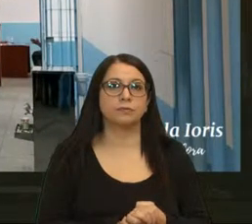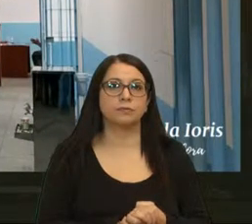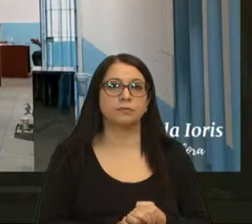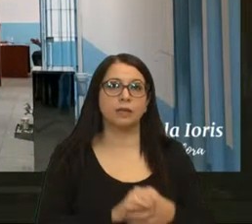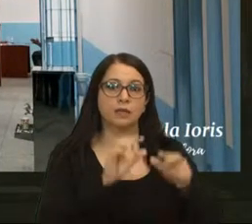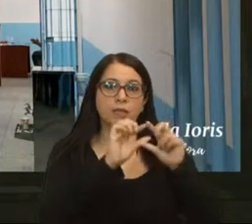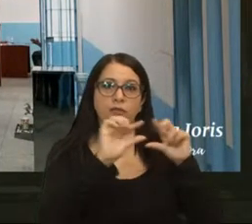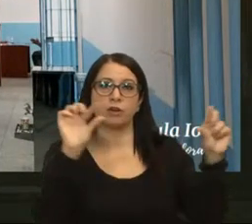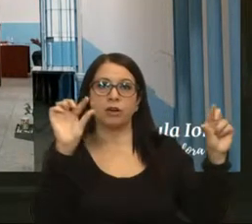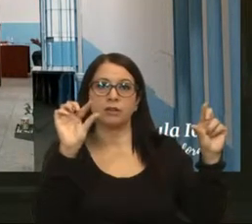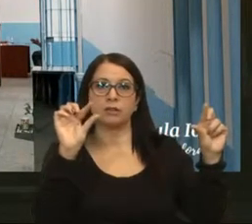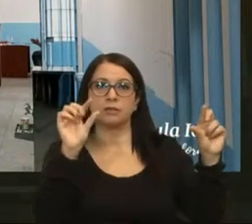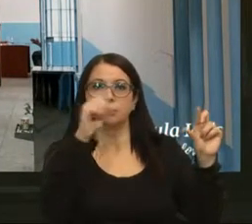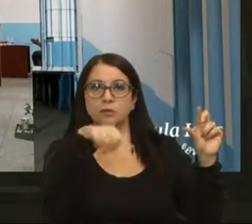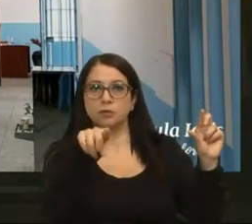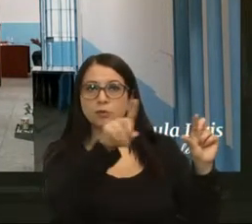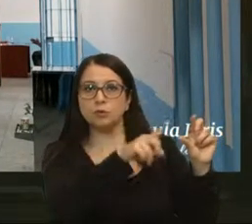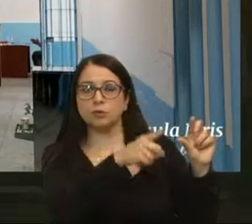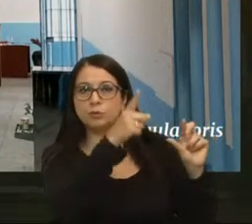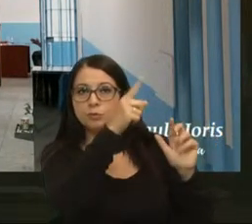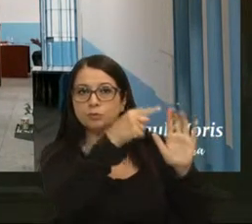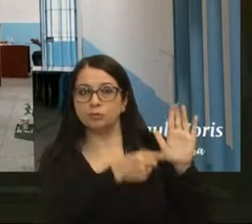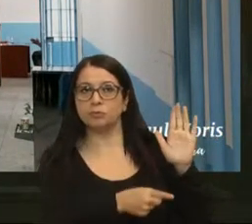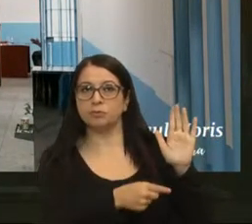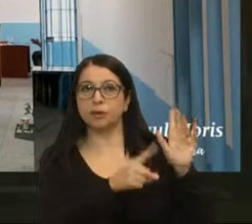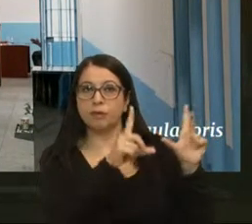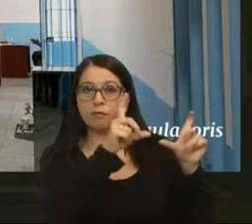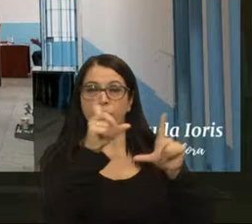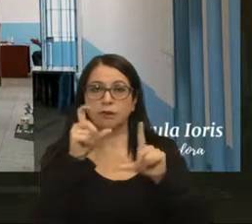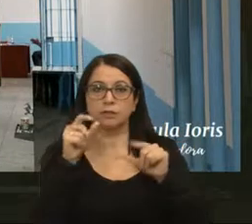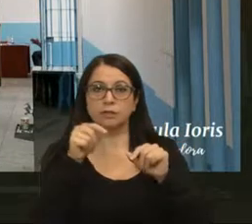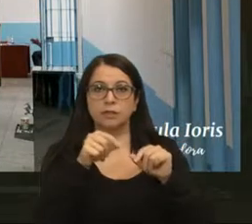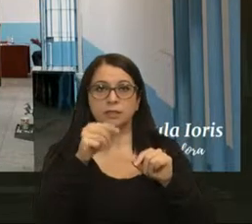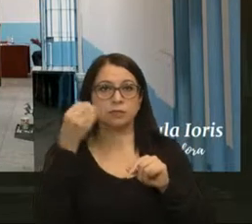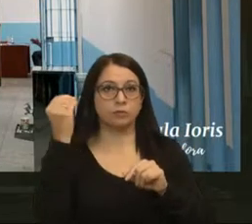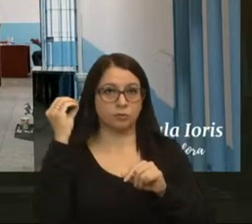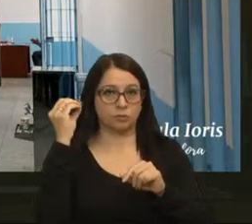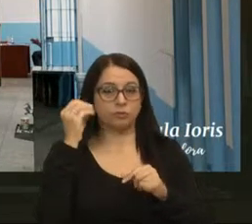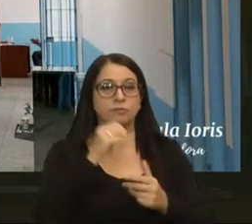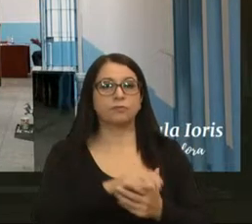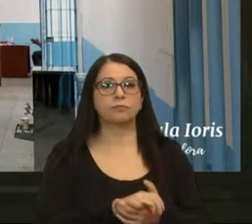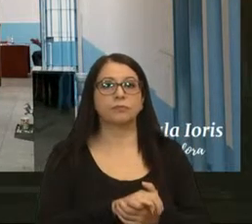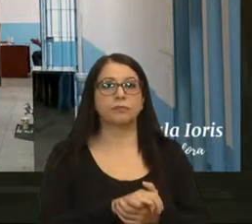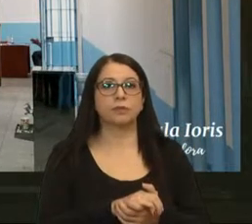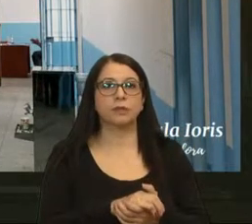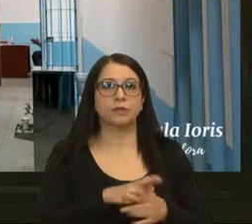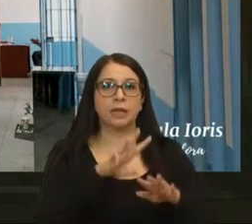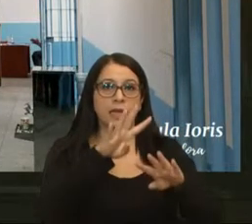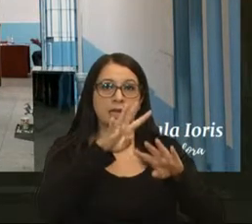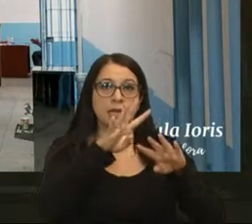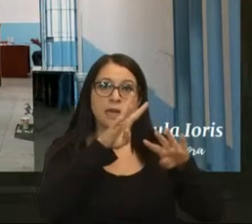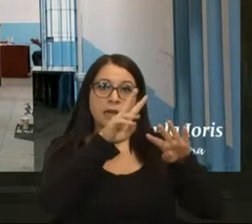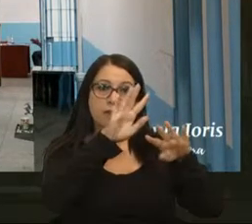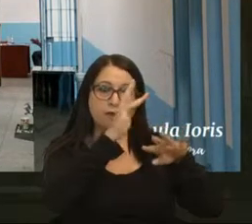Frases, o decálogo. Isso aqui são todas as fotos da nossa aqui de Porto Alegre. Vocês veem que tem grades.